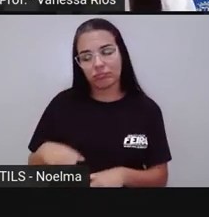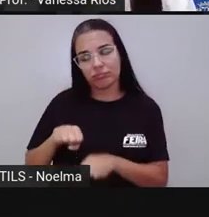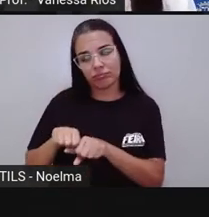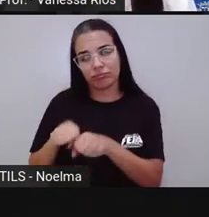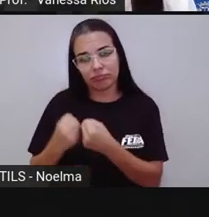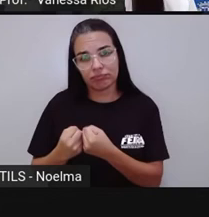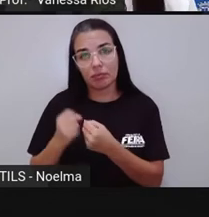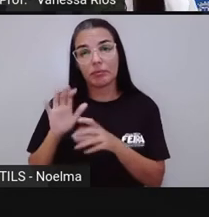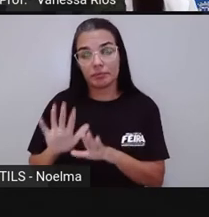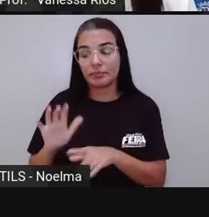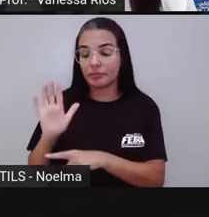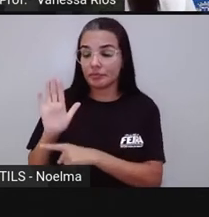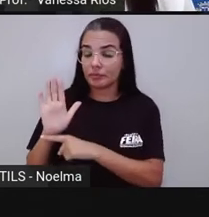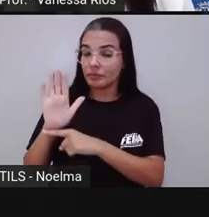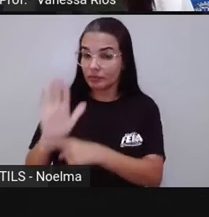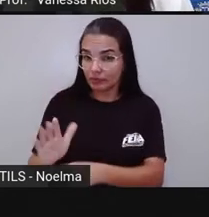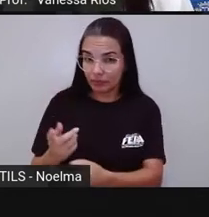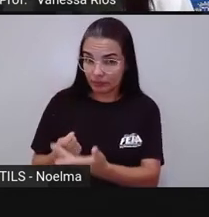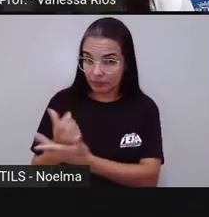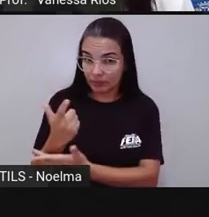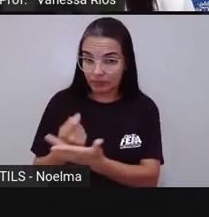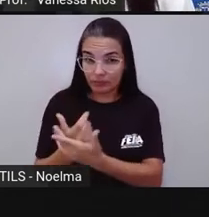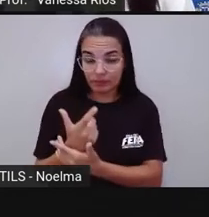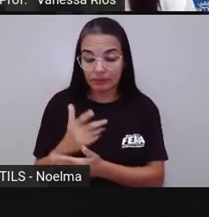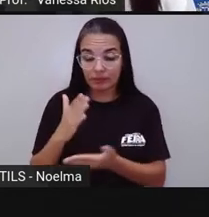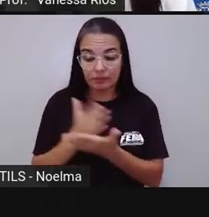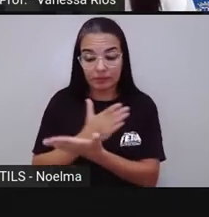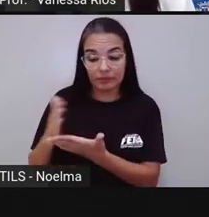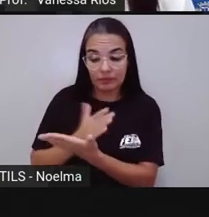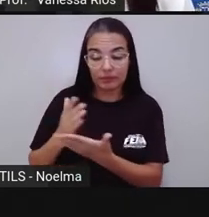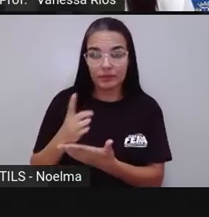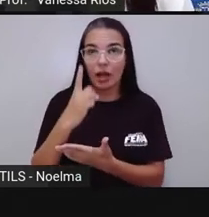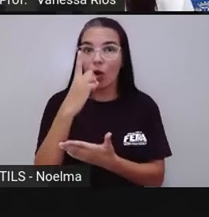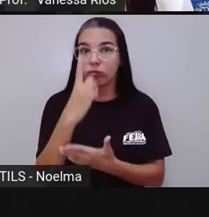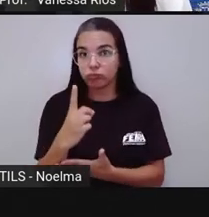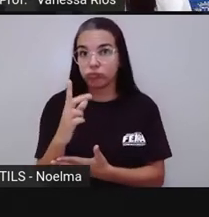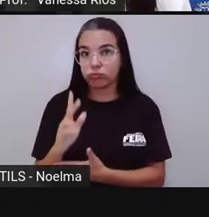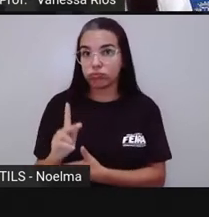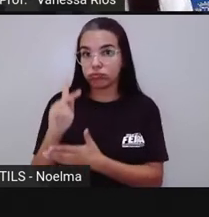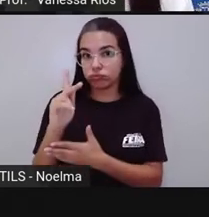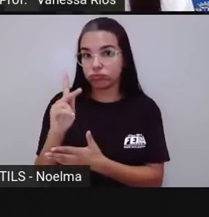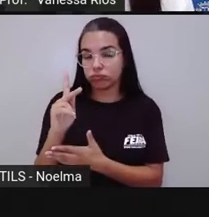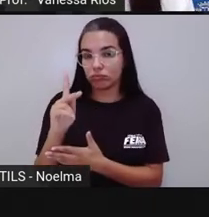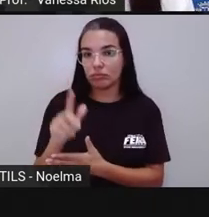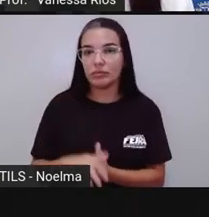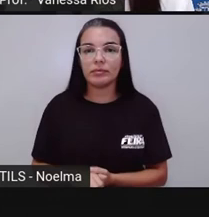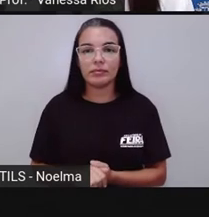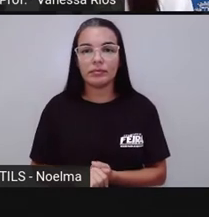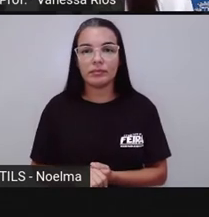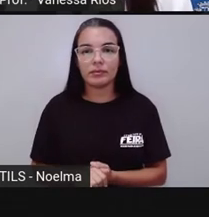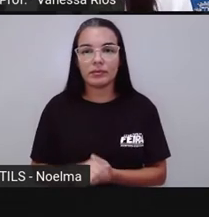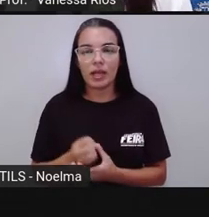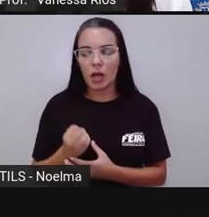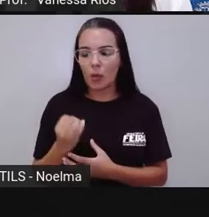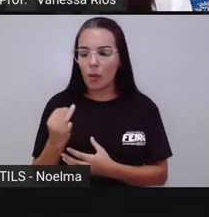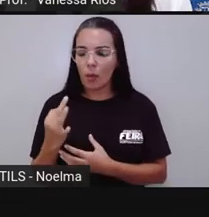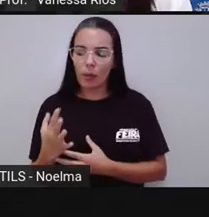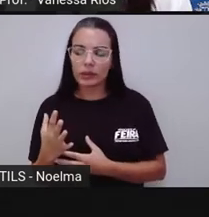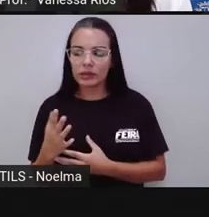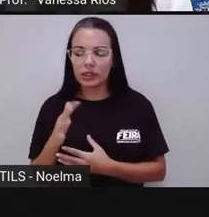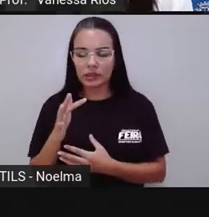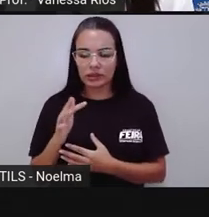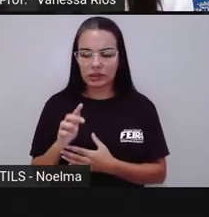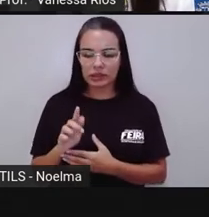vendas, ele separou um quilograma de cada fruta nas prateleiras. Quantos gramas tem cada